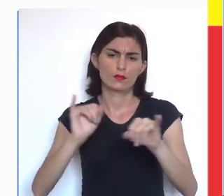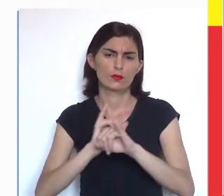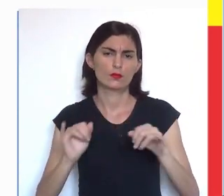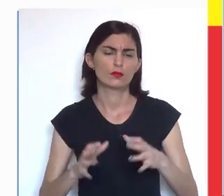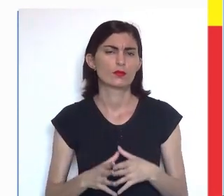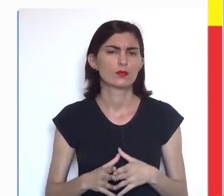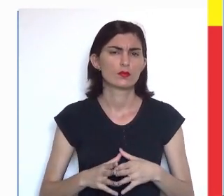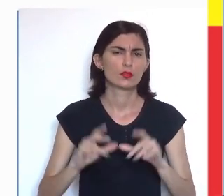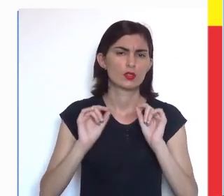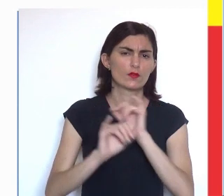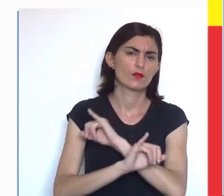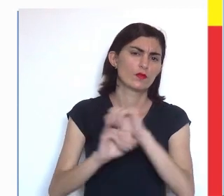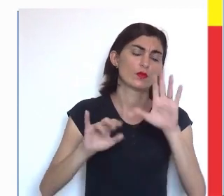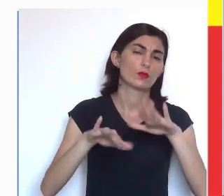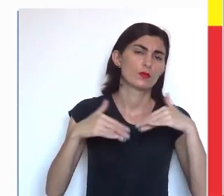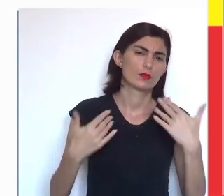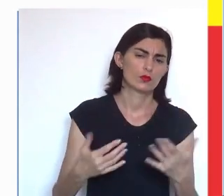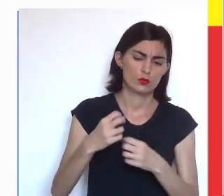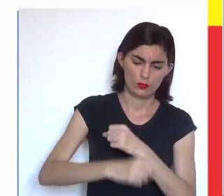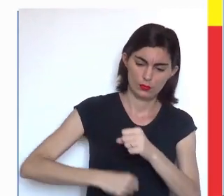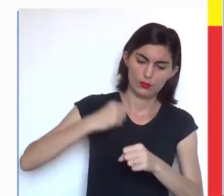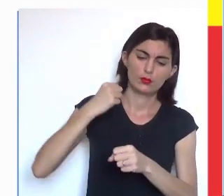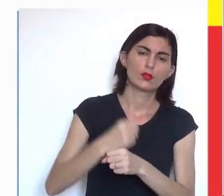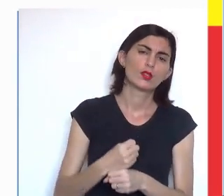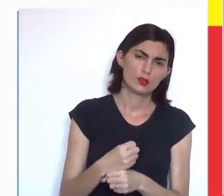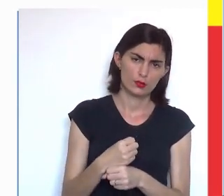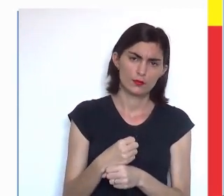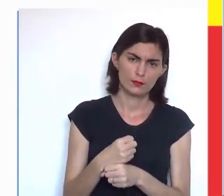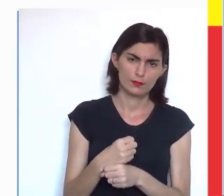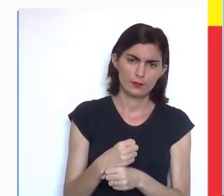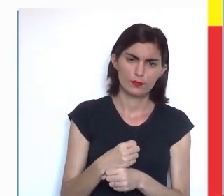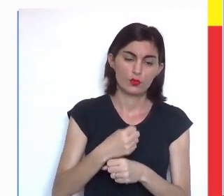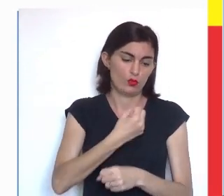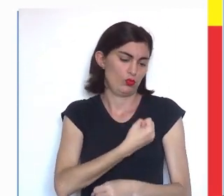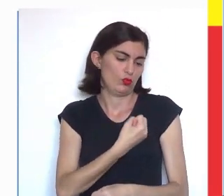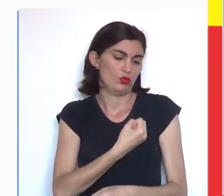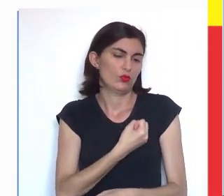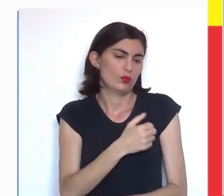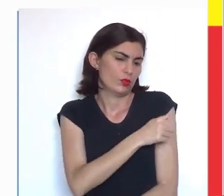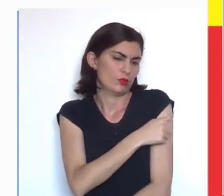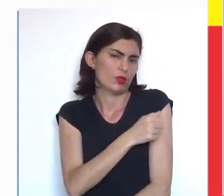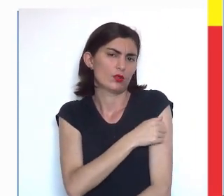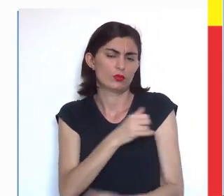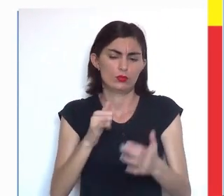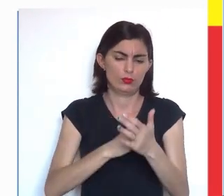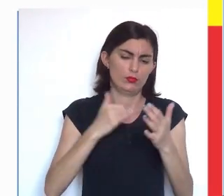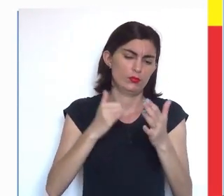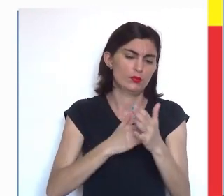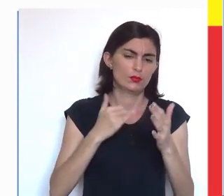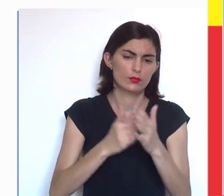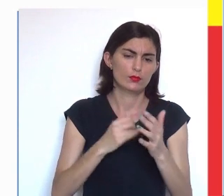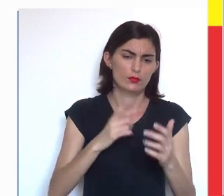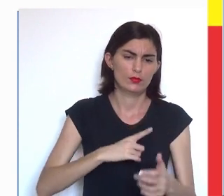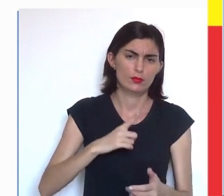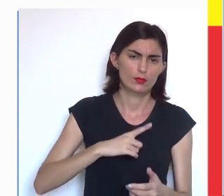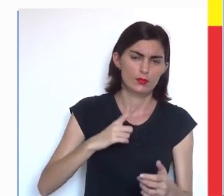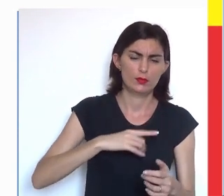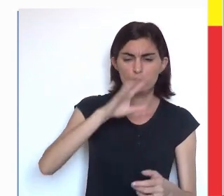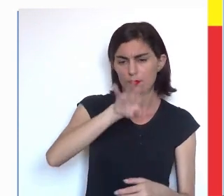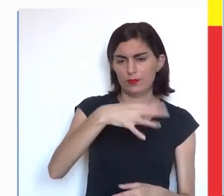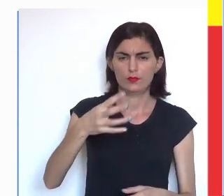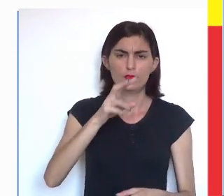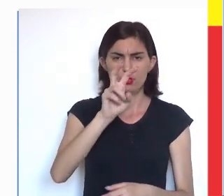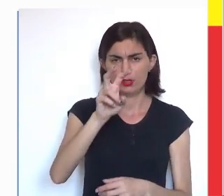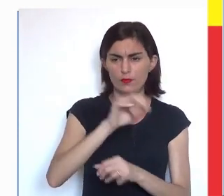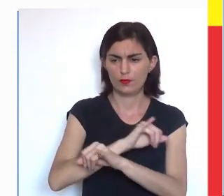informações. Que informações são essas? O ano e o número de alunos matriculados. Então, nós temos na